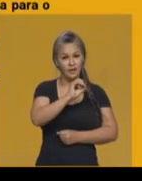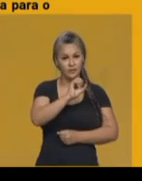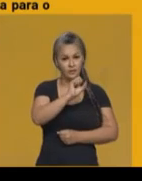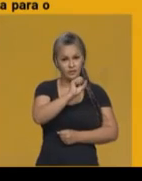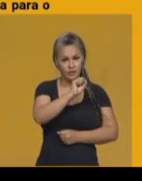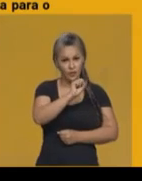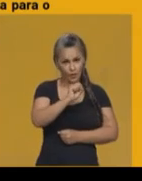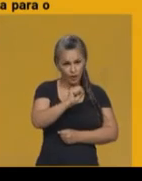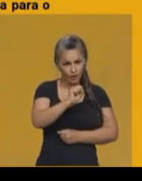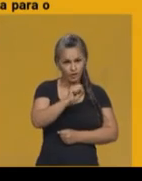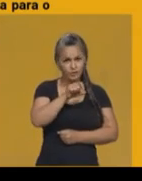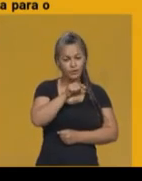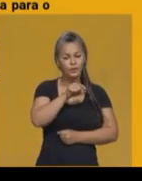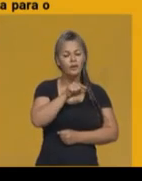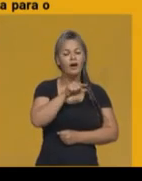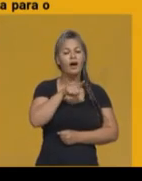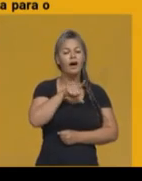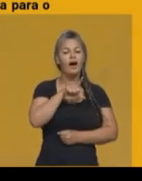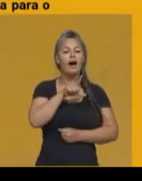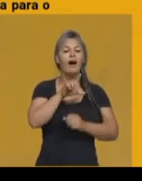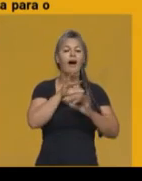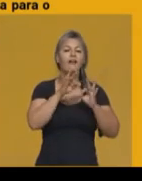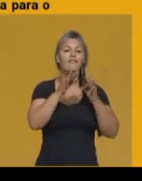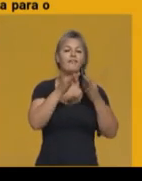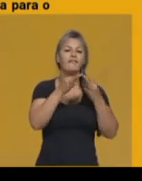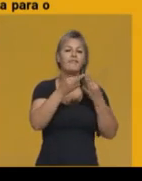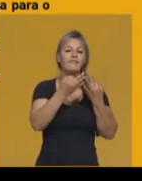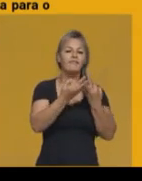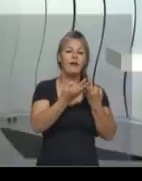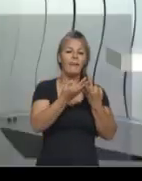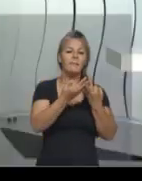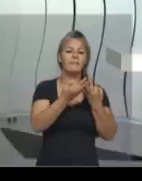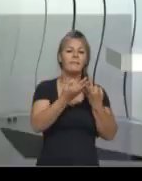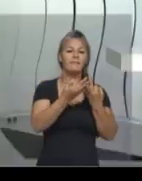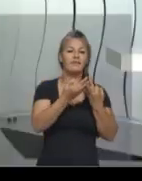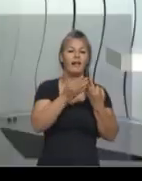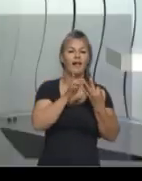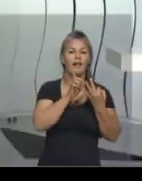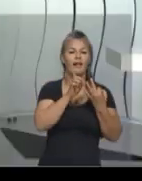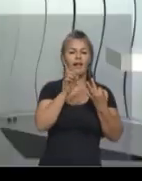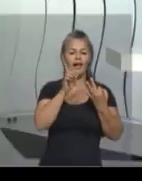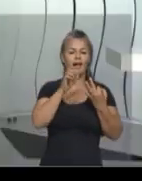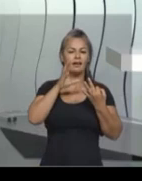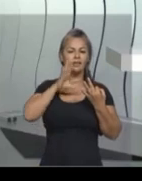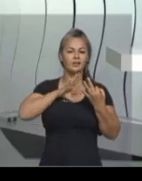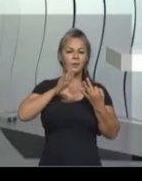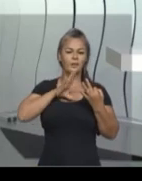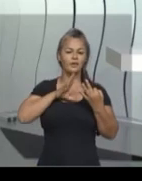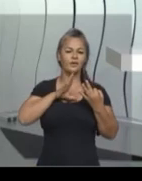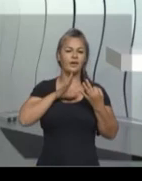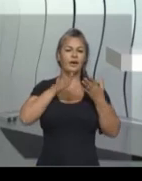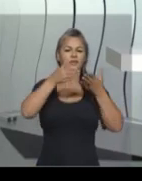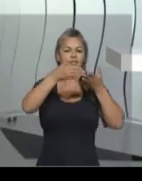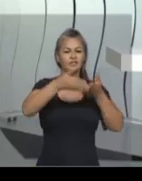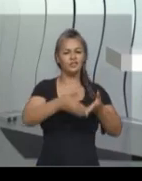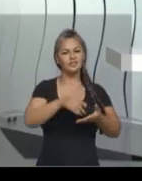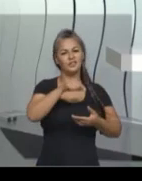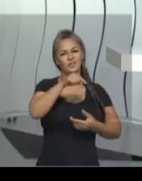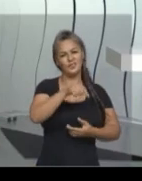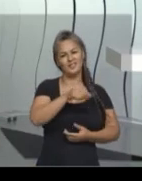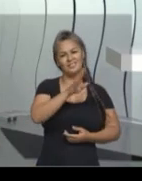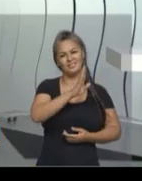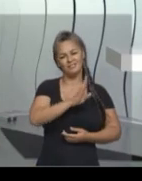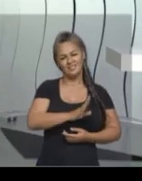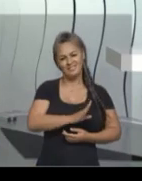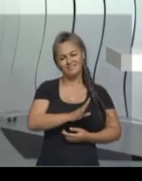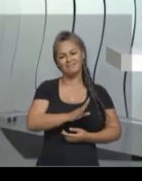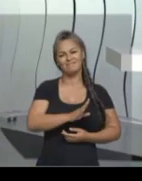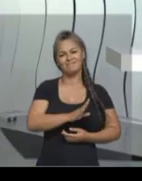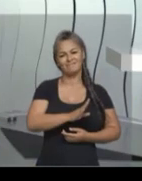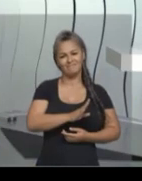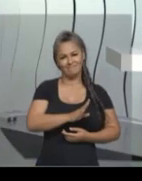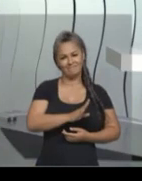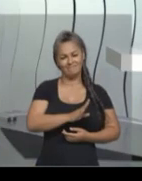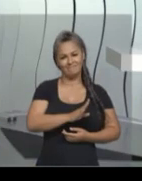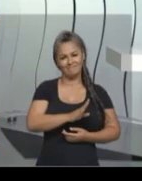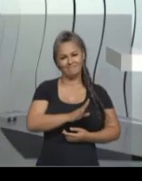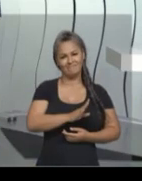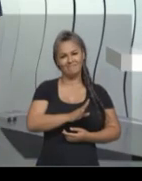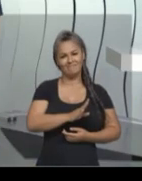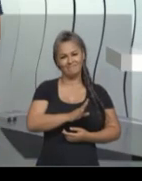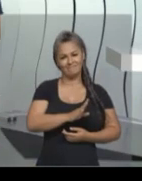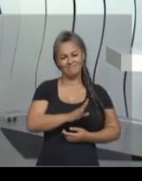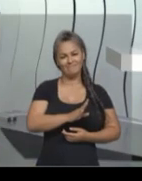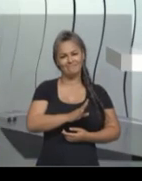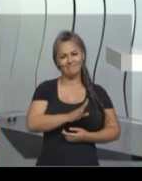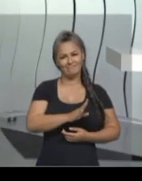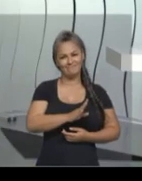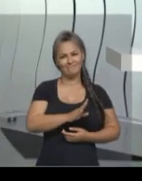Lá mesmo, o príncipe regente, Dom João, assinou um decreto chamado